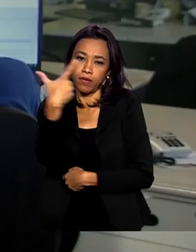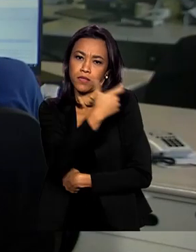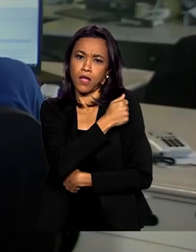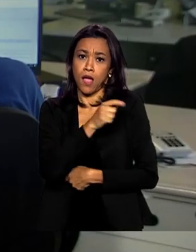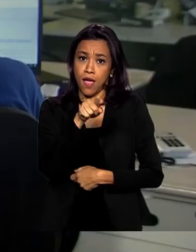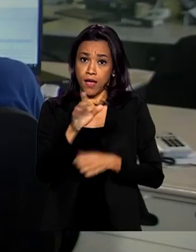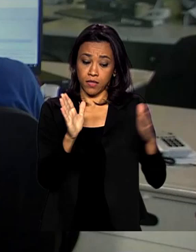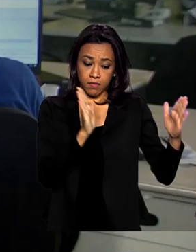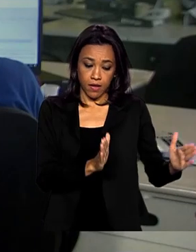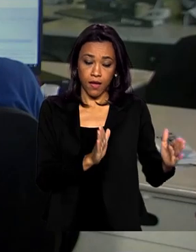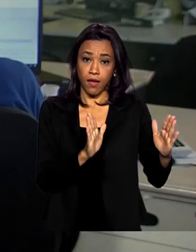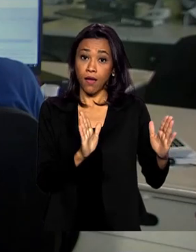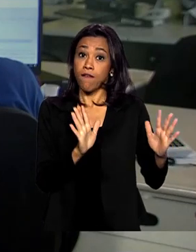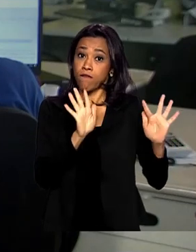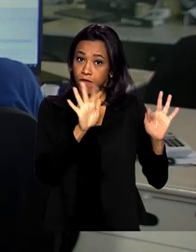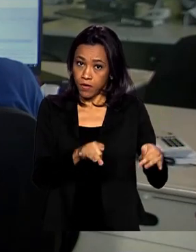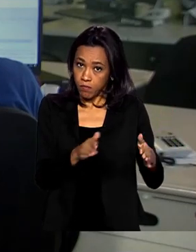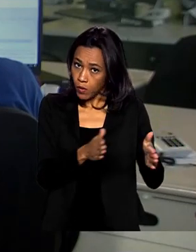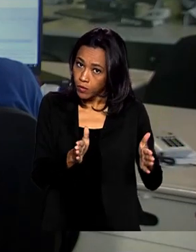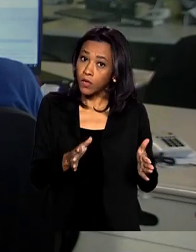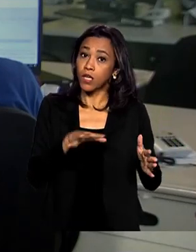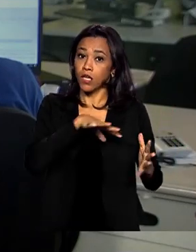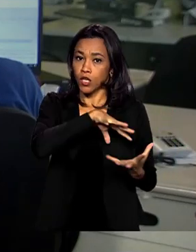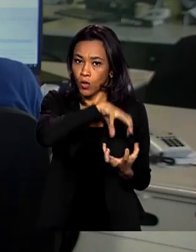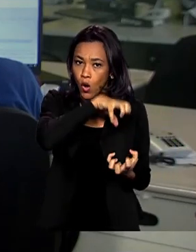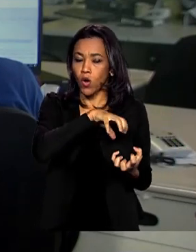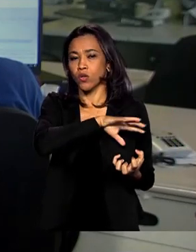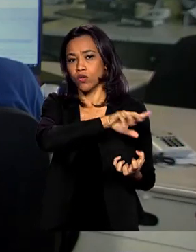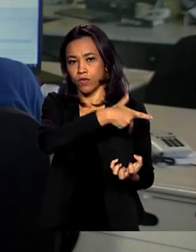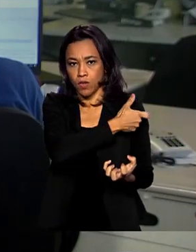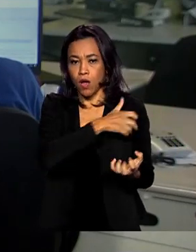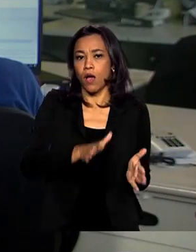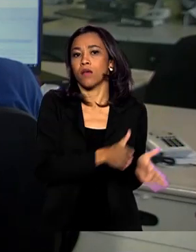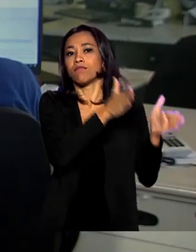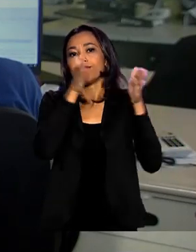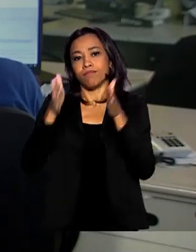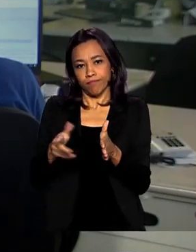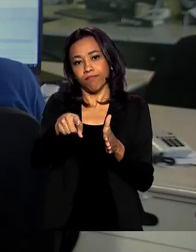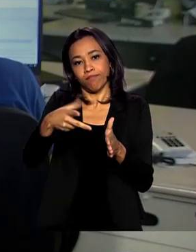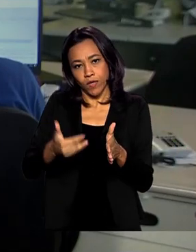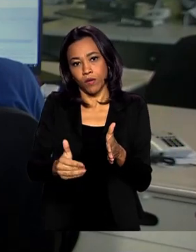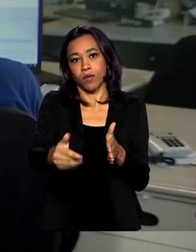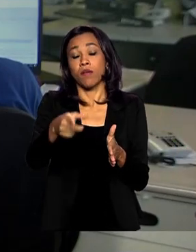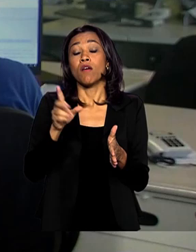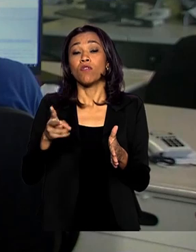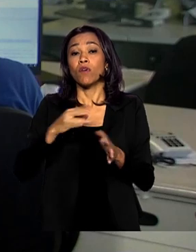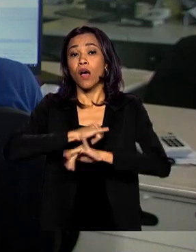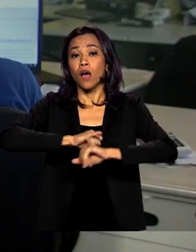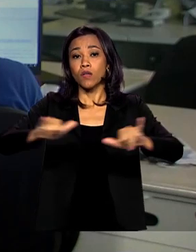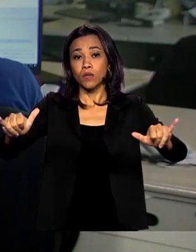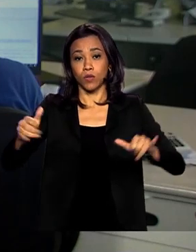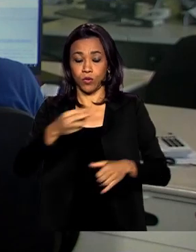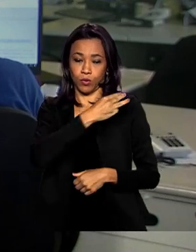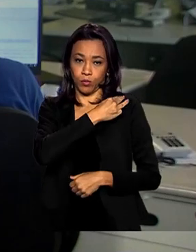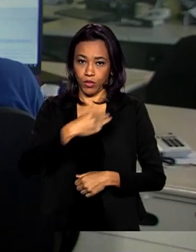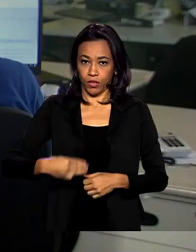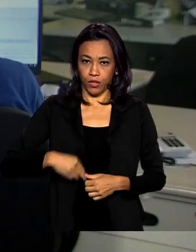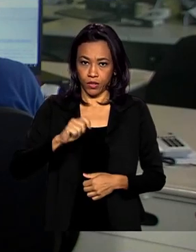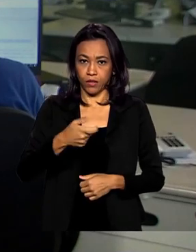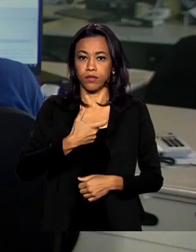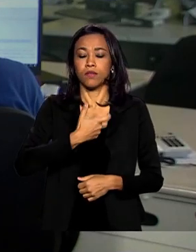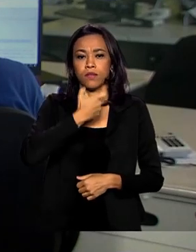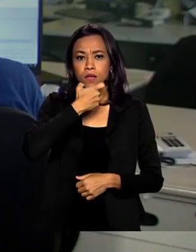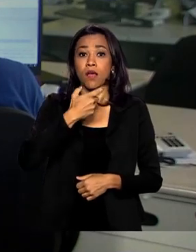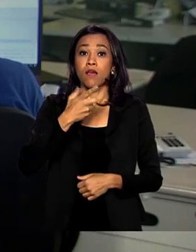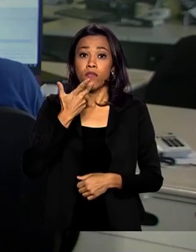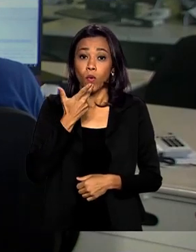encerrar essa etapa que vacina os idosos. O anúncio foi feito pelo ministro de Infraestrutura, Tarciso Gomes. A explicação é que essas